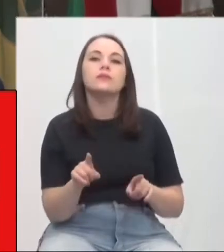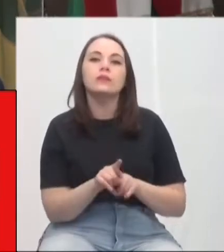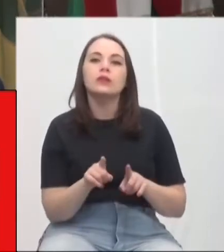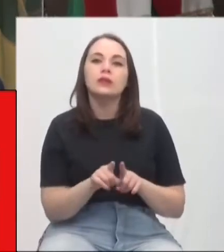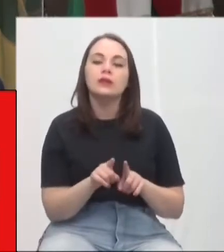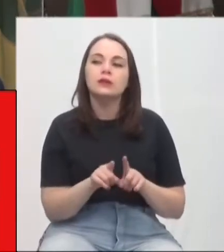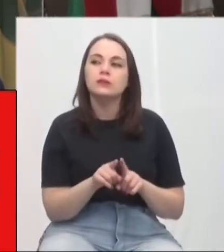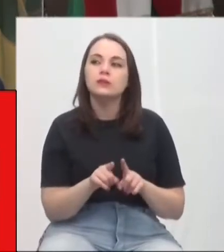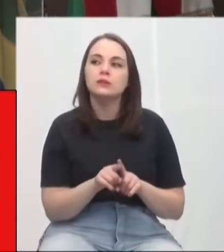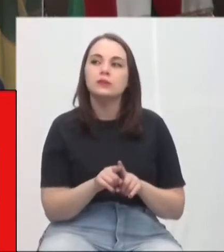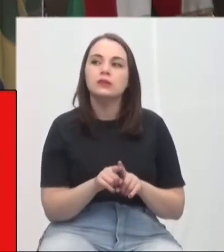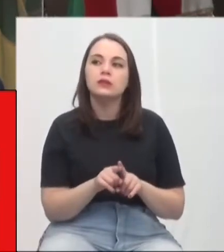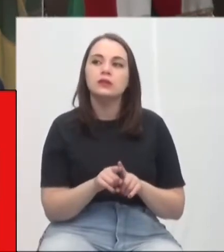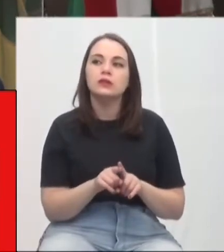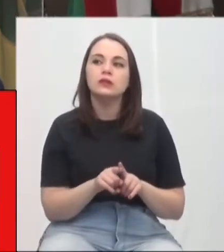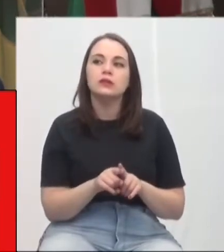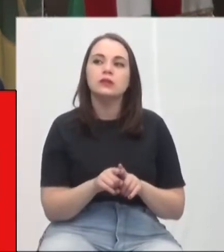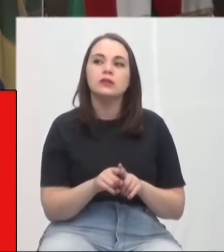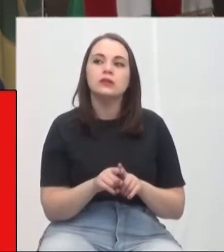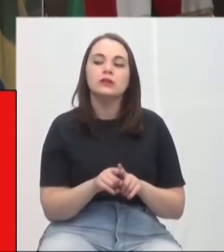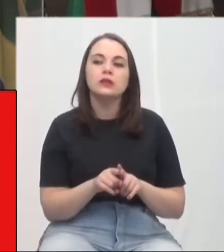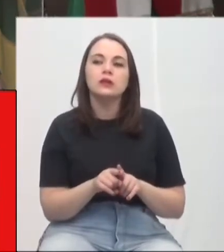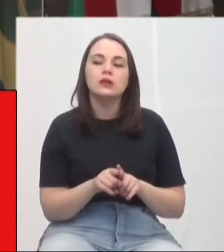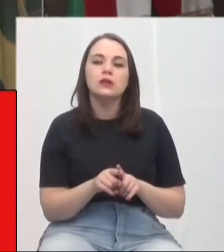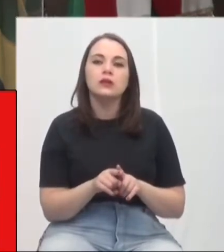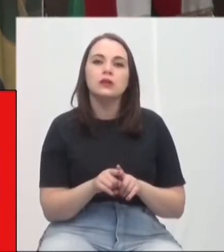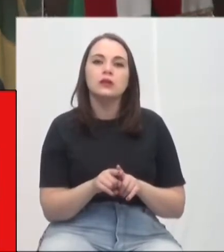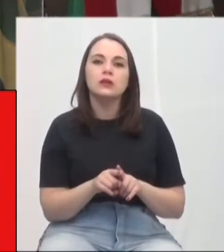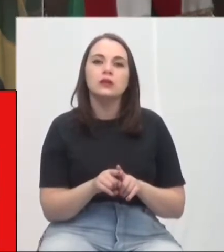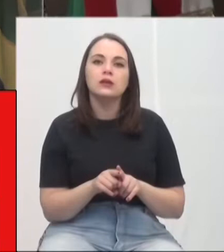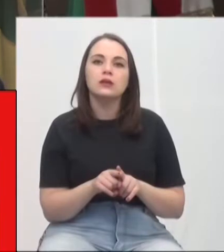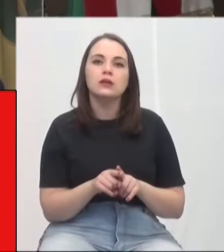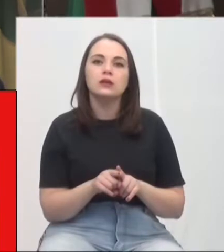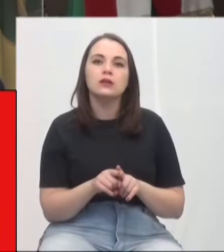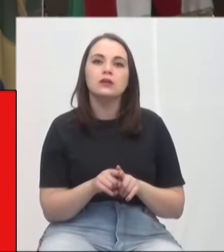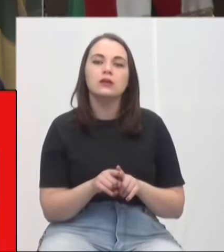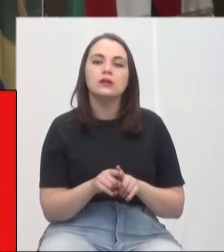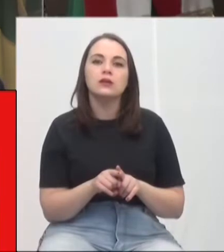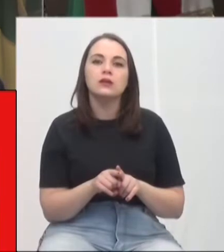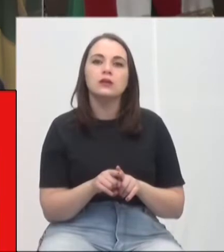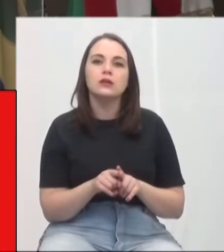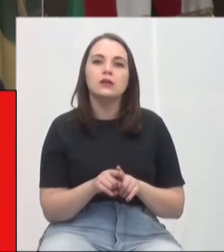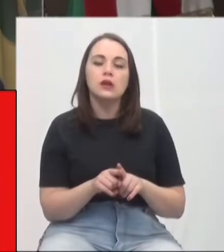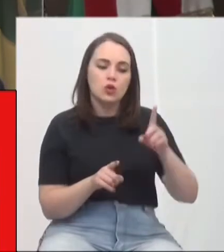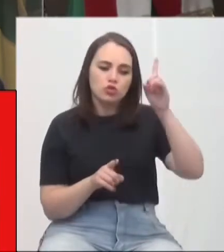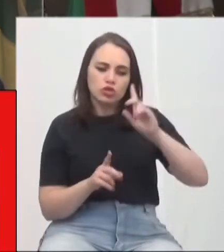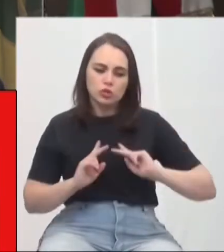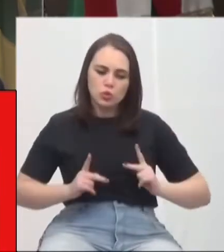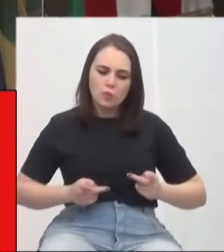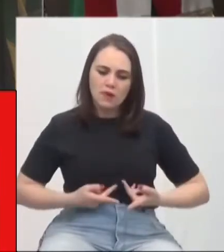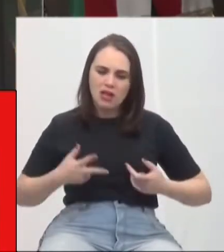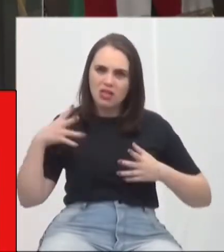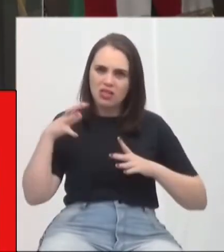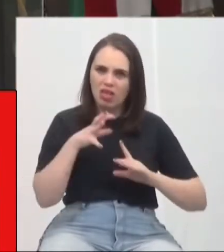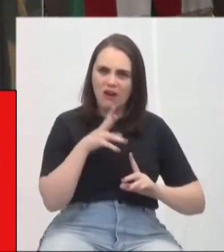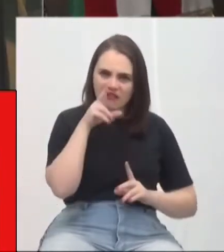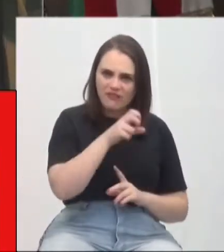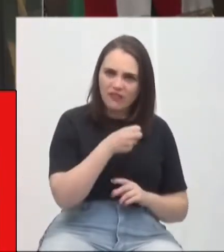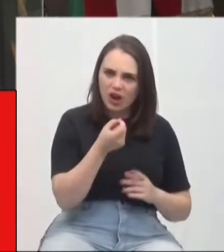para, inclusive, combater esse ataque grave, grotesco aos direitos humanos e, principalmente,